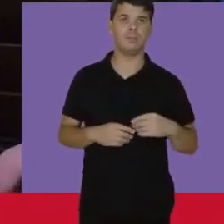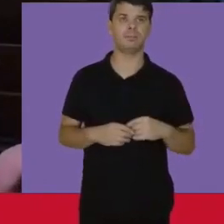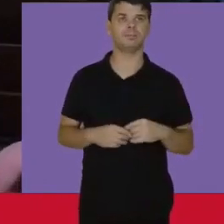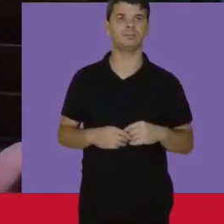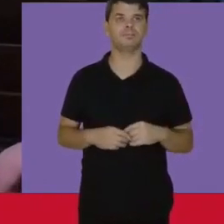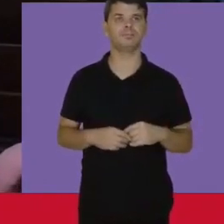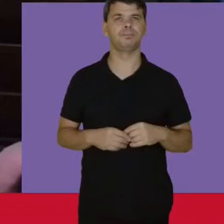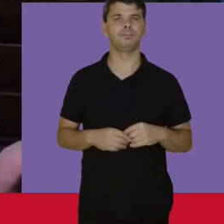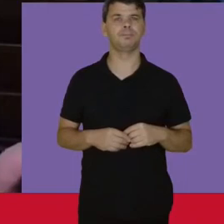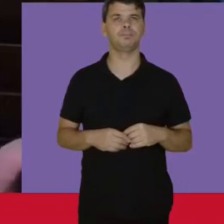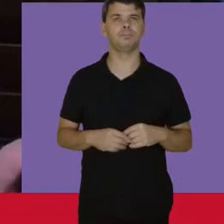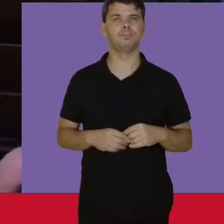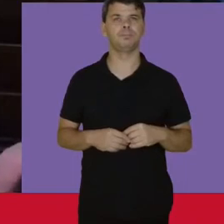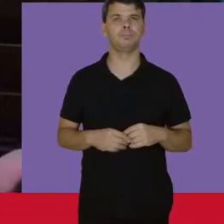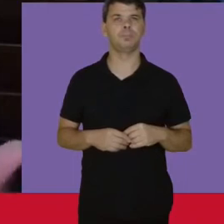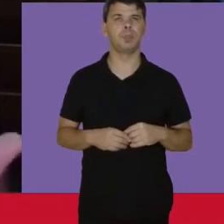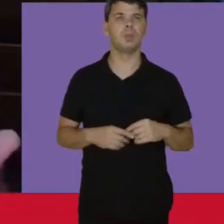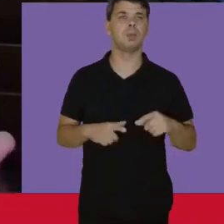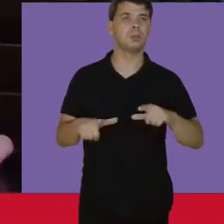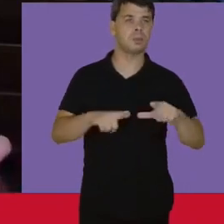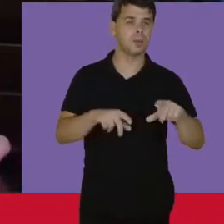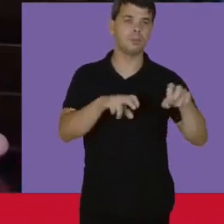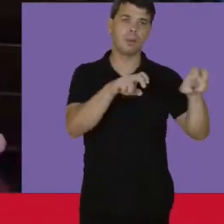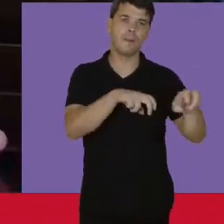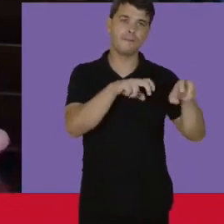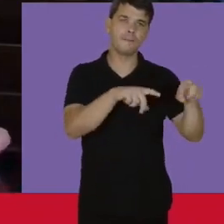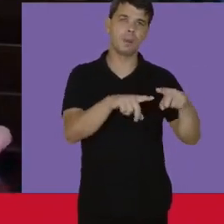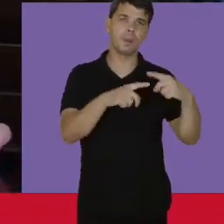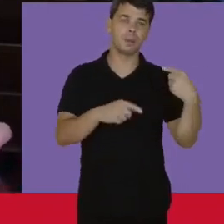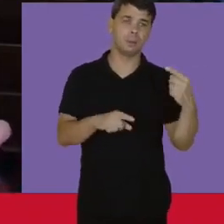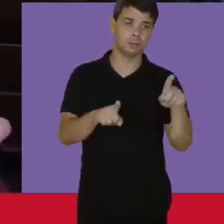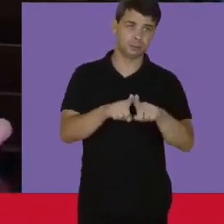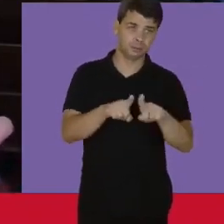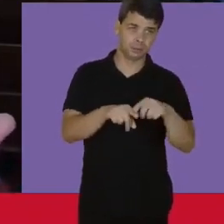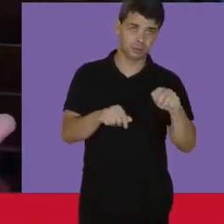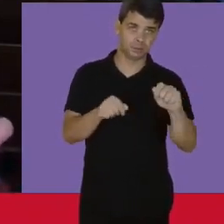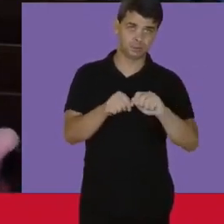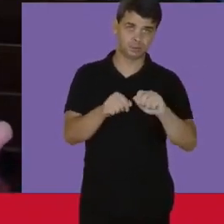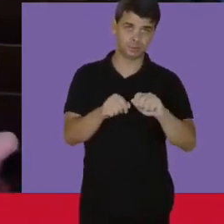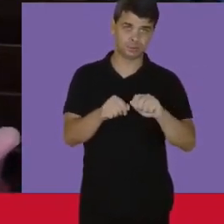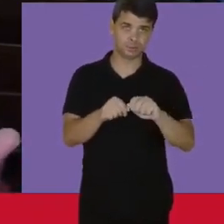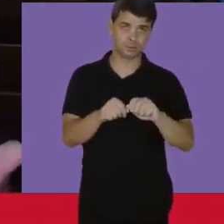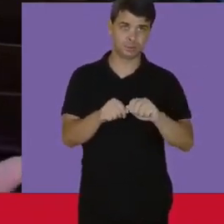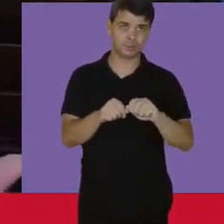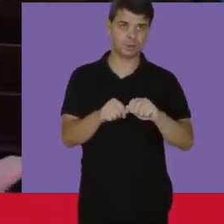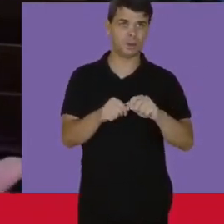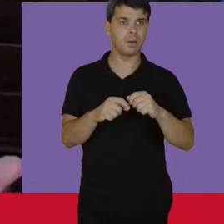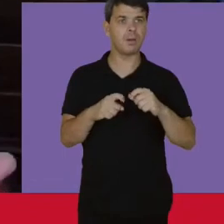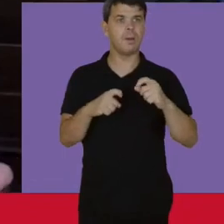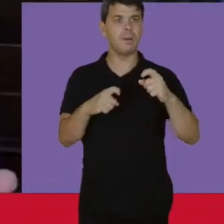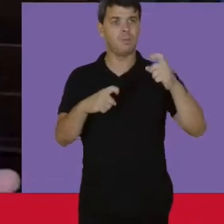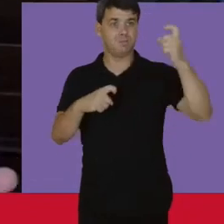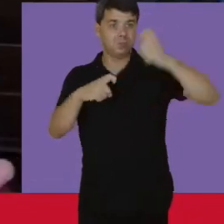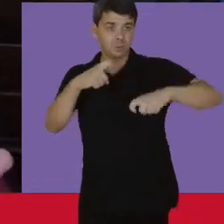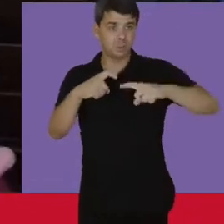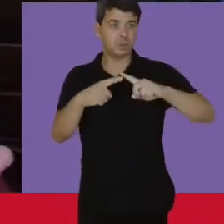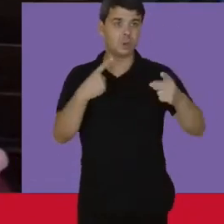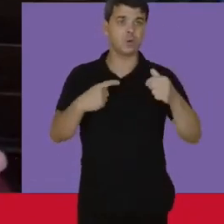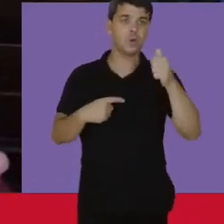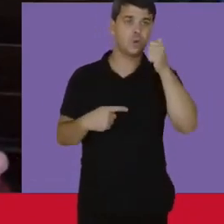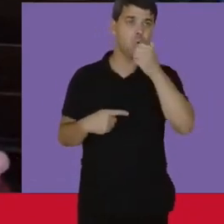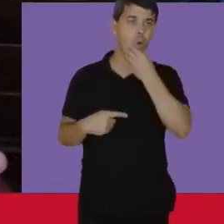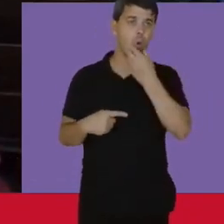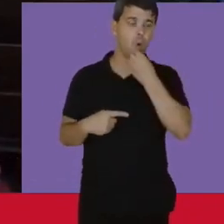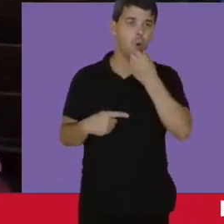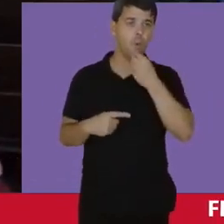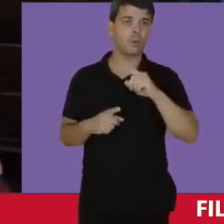as lavouras E nós fazíamos... éramos violentadas pelos homens